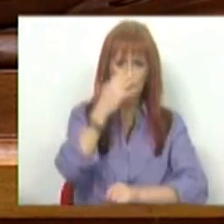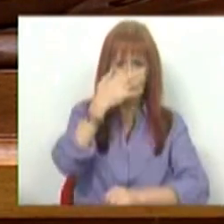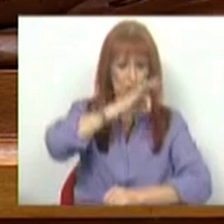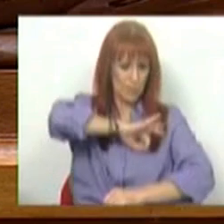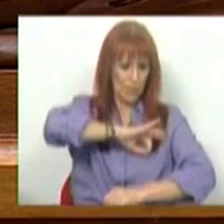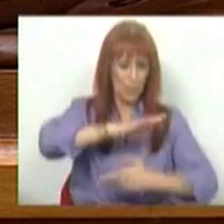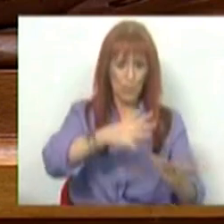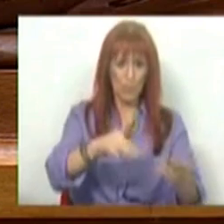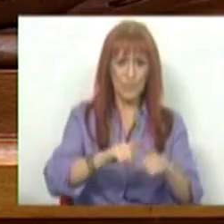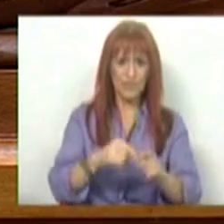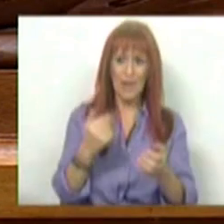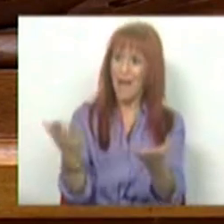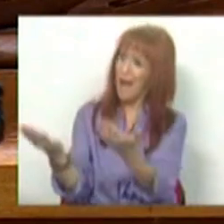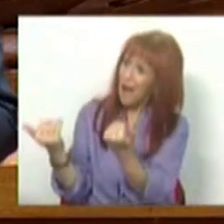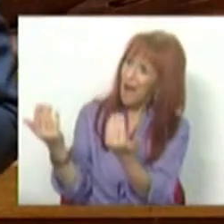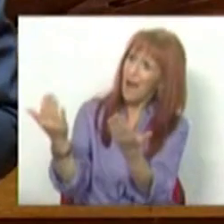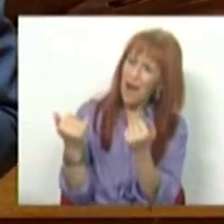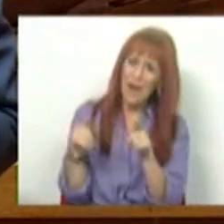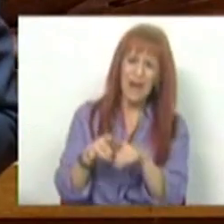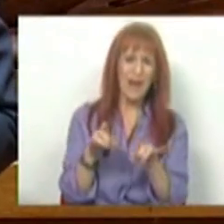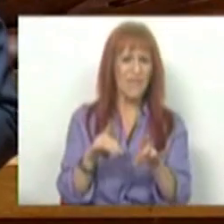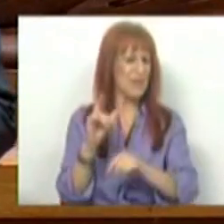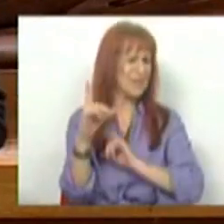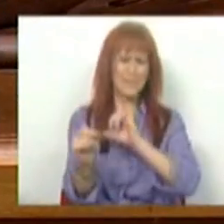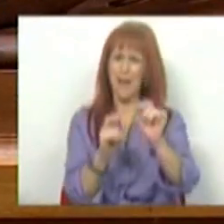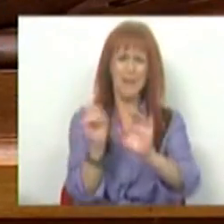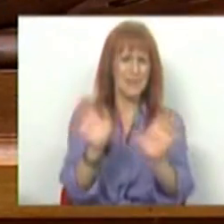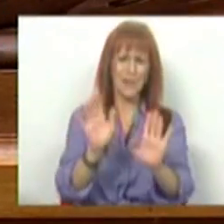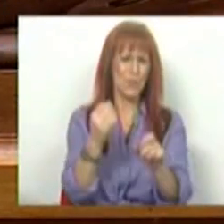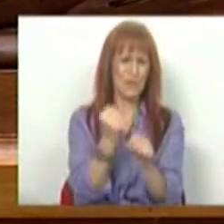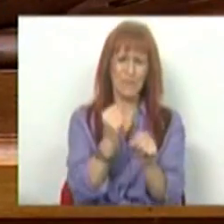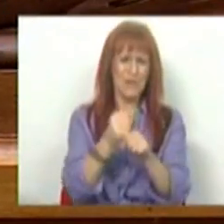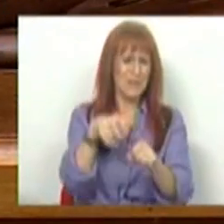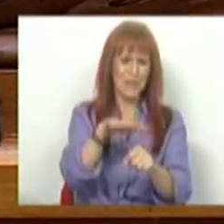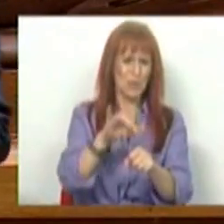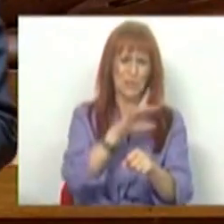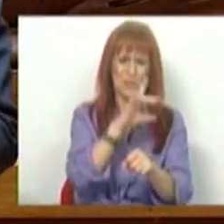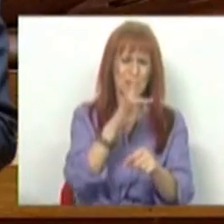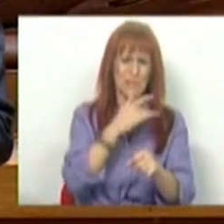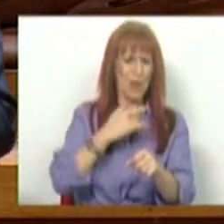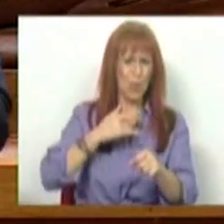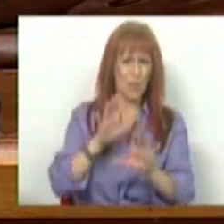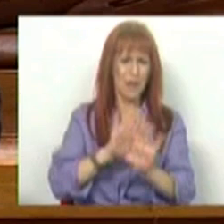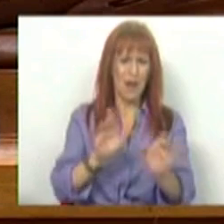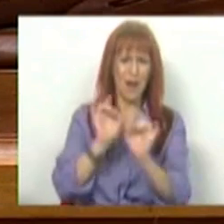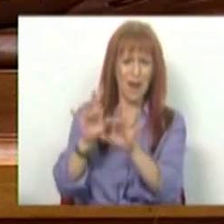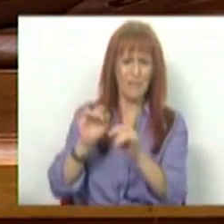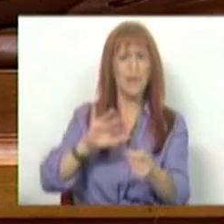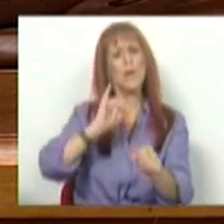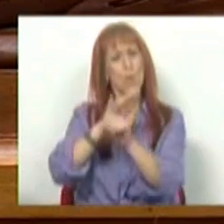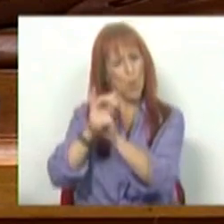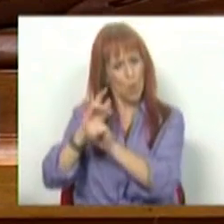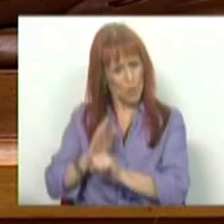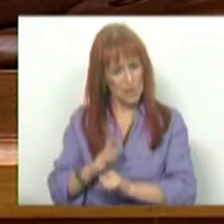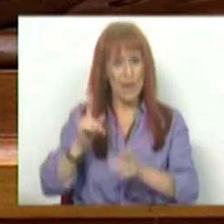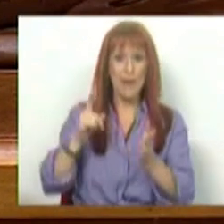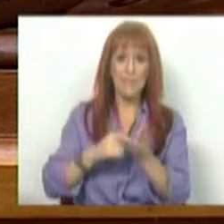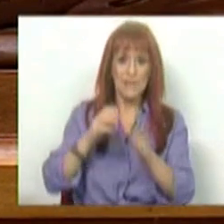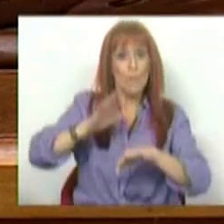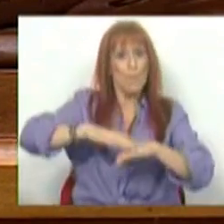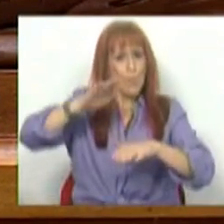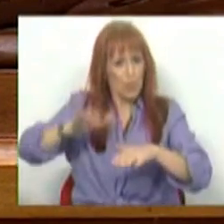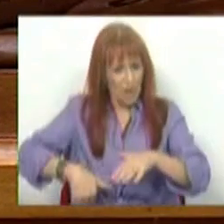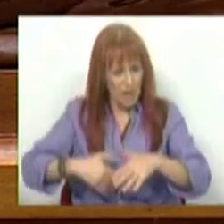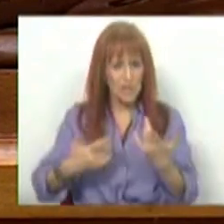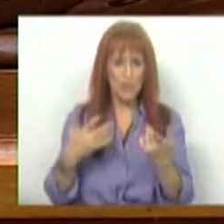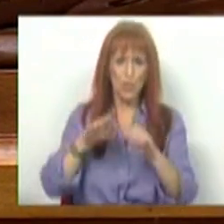profissionais, que atraia e evita a saída destes do Serviço Nacional de Saúde, entre outros. E é precisamente por